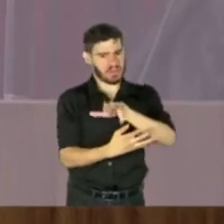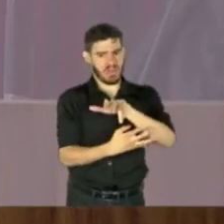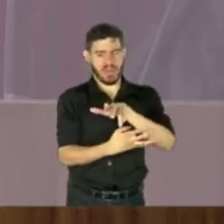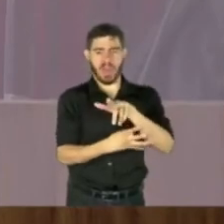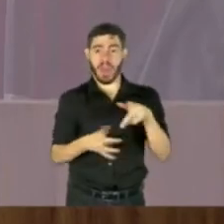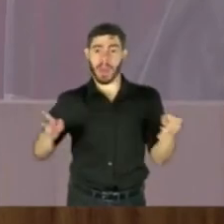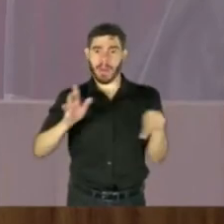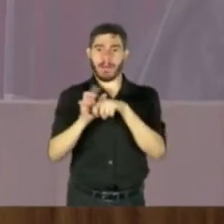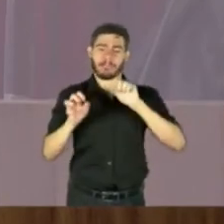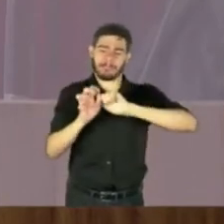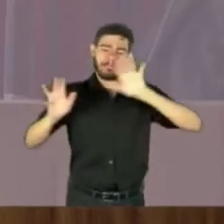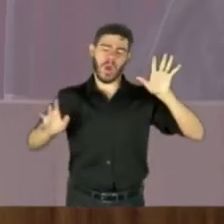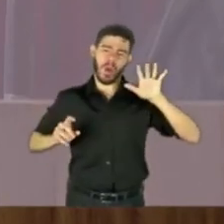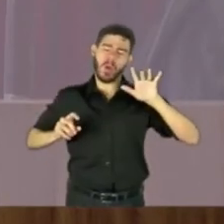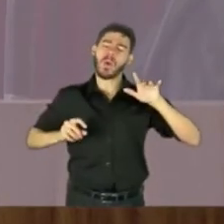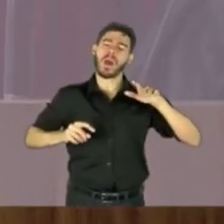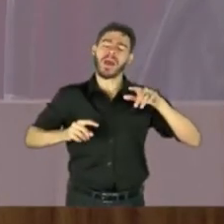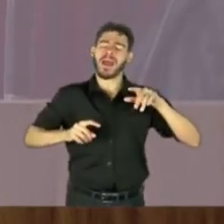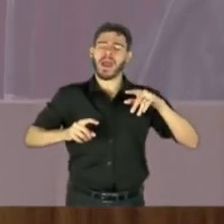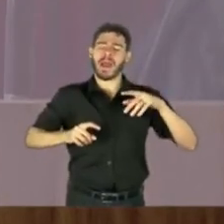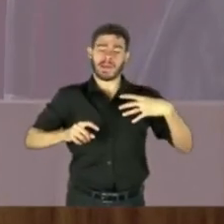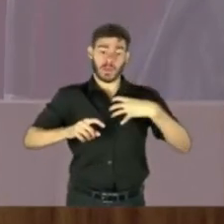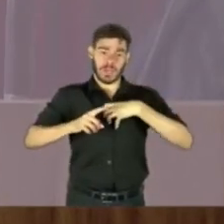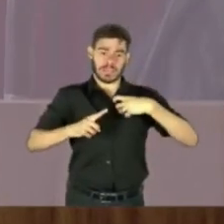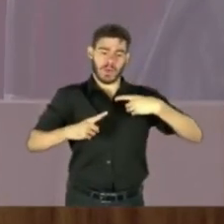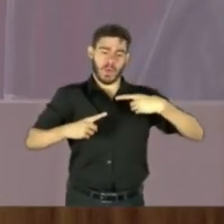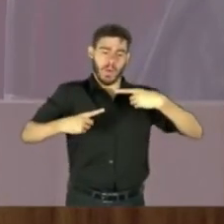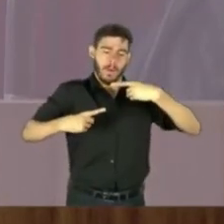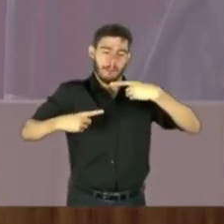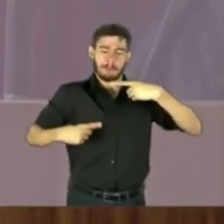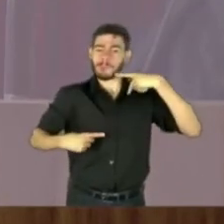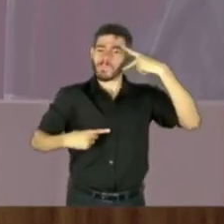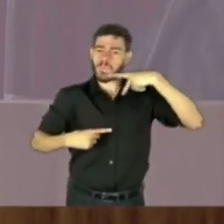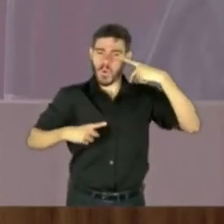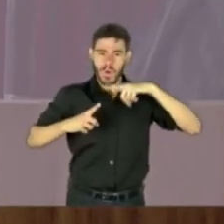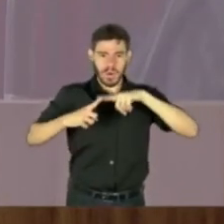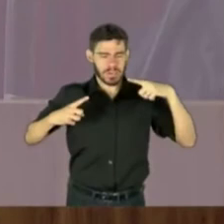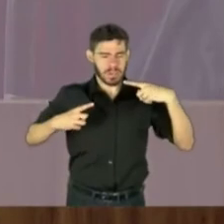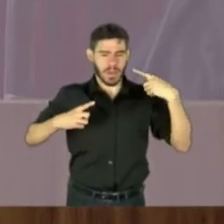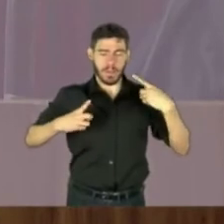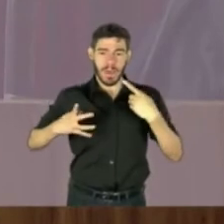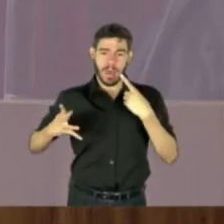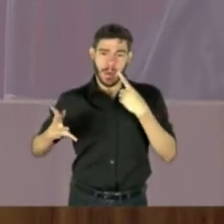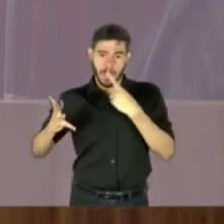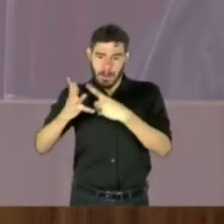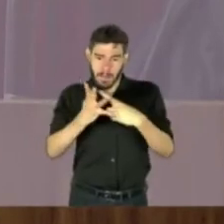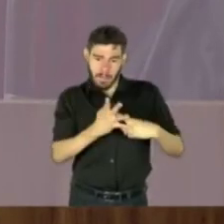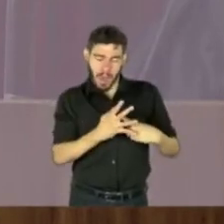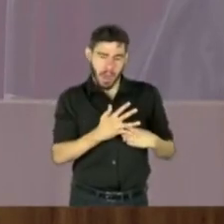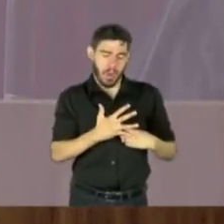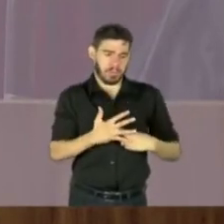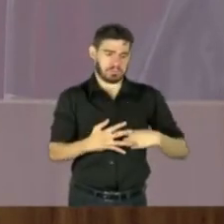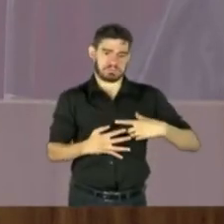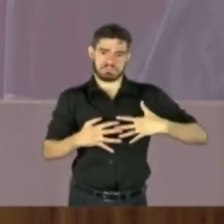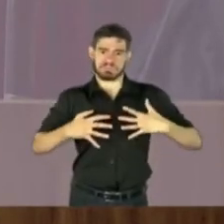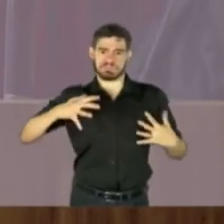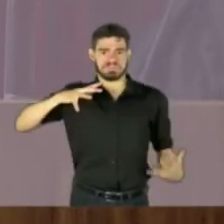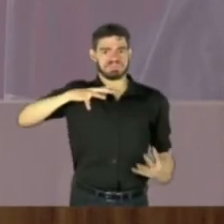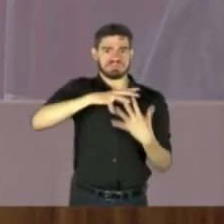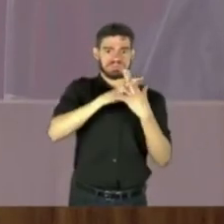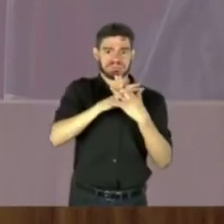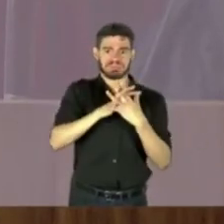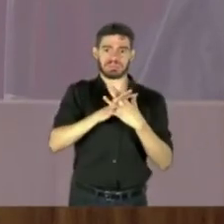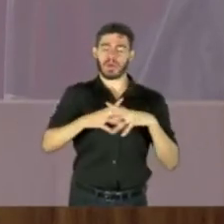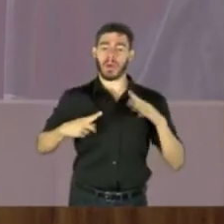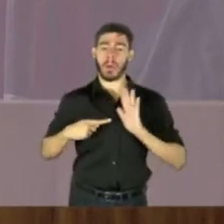transparência, a própria questão política, mas uma excessiva agenda. Uma agenda que